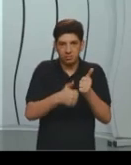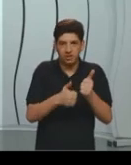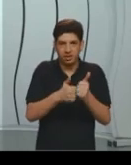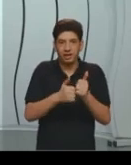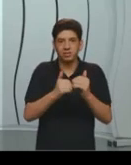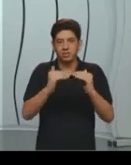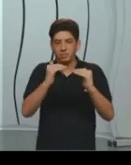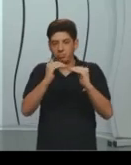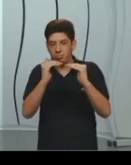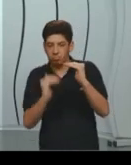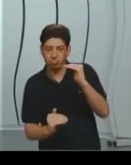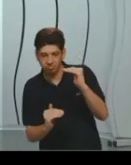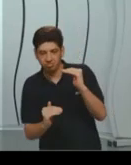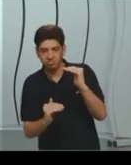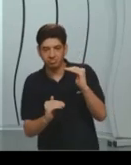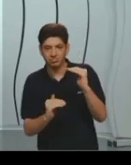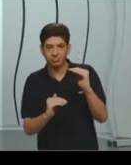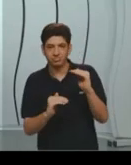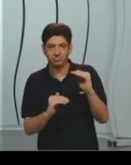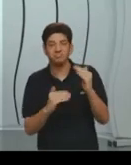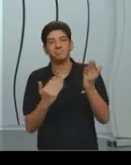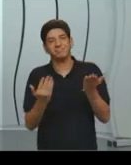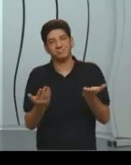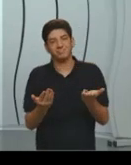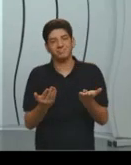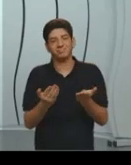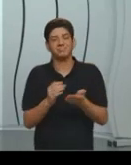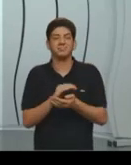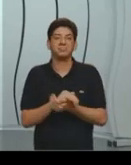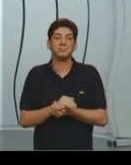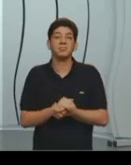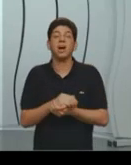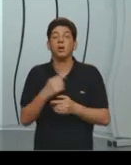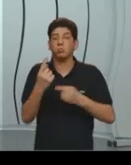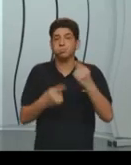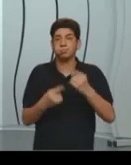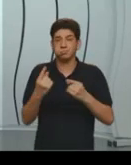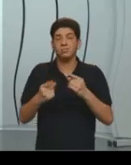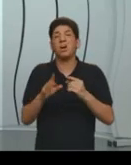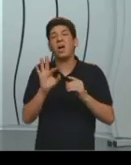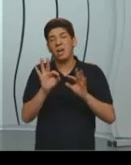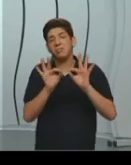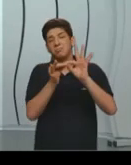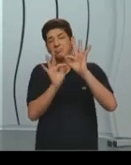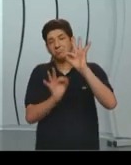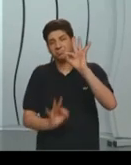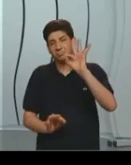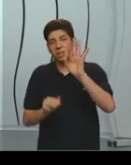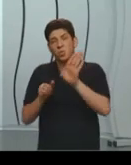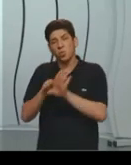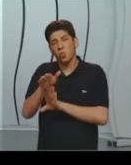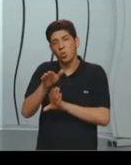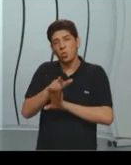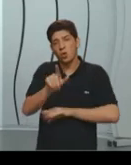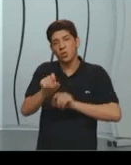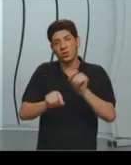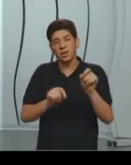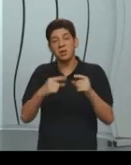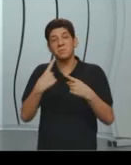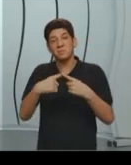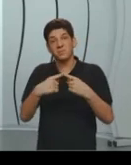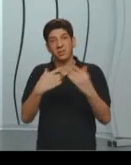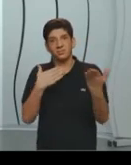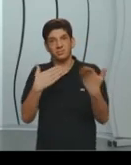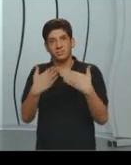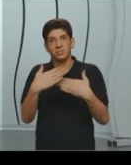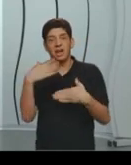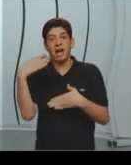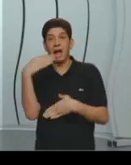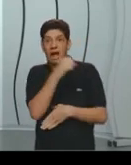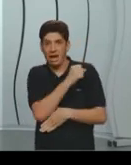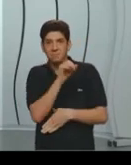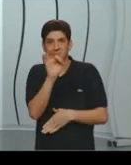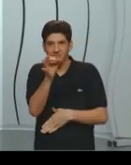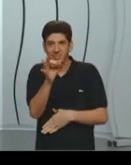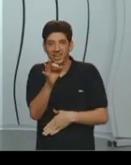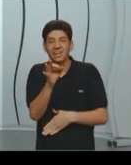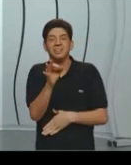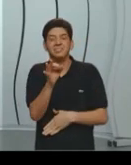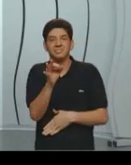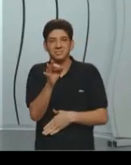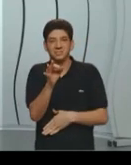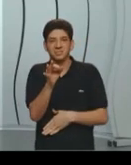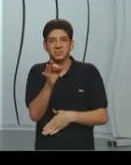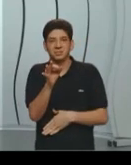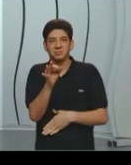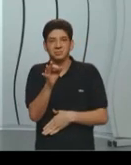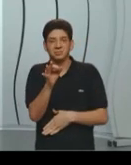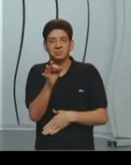e, no mais gente, a discussão é essa, é uma discussão longa, eu recomendo muito, que eu acho que essa conversa nossa aqui é bem rápida, e ela só